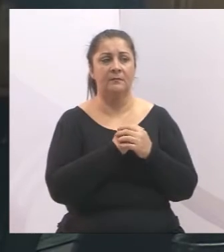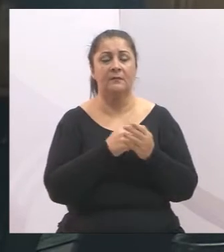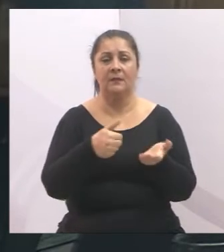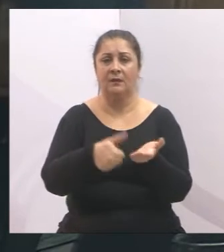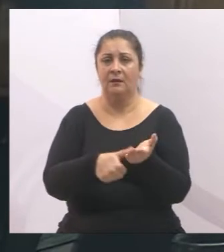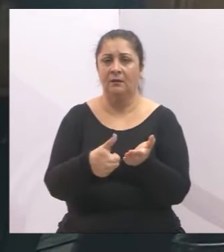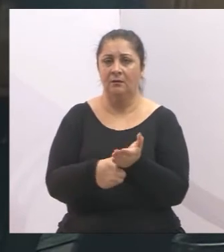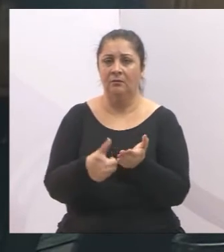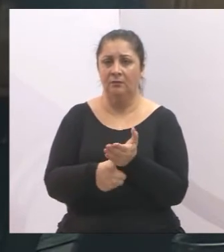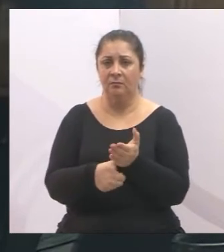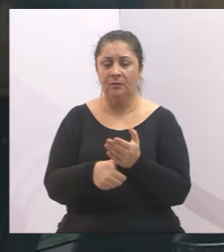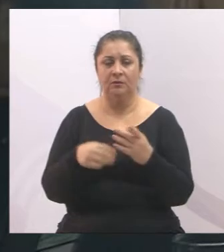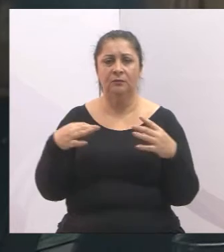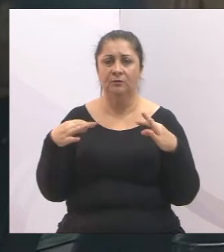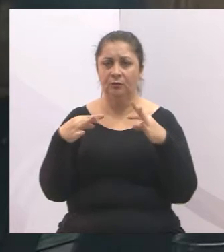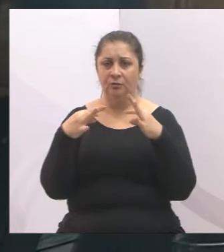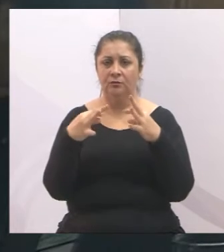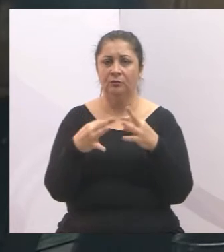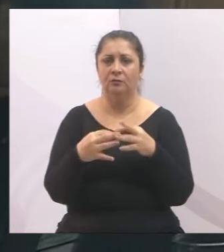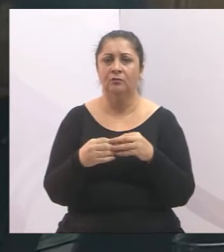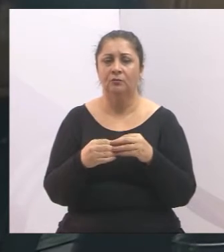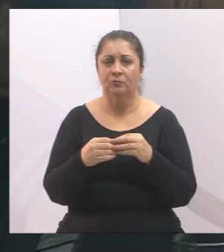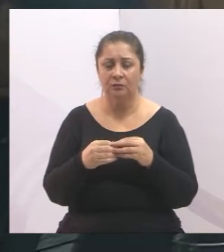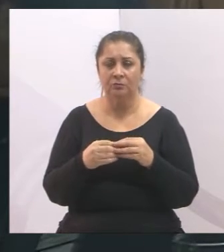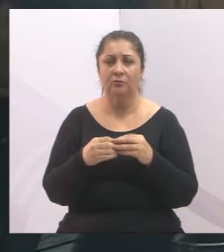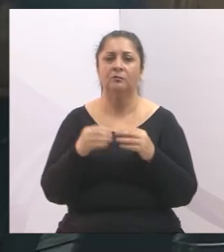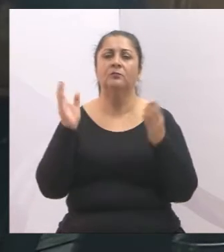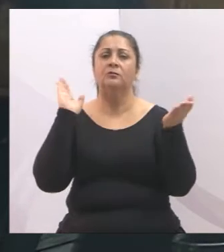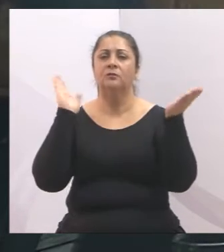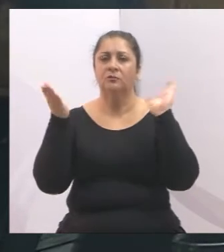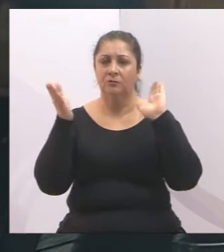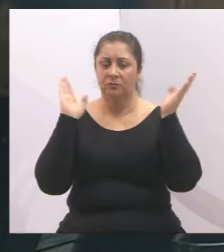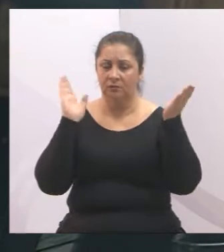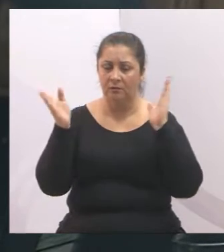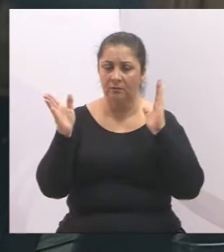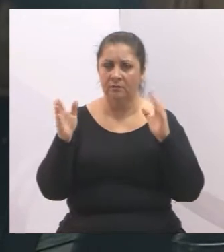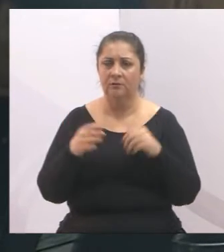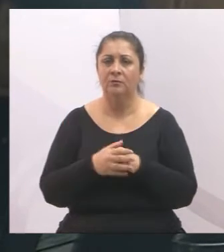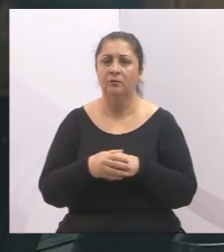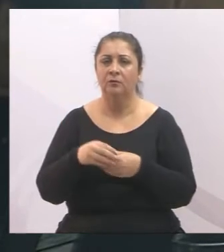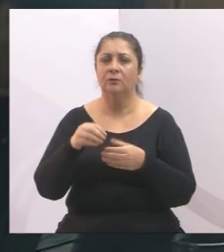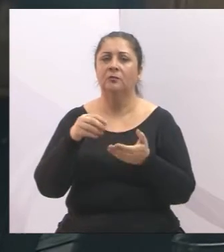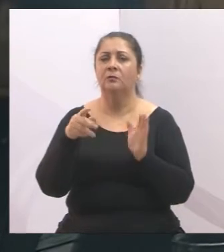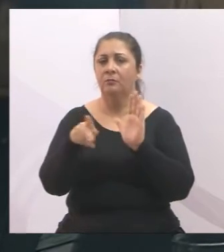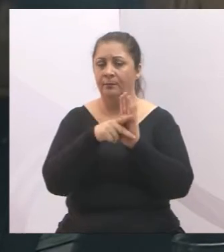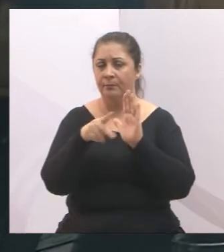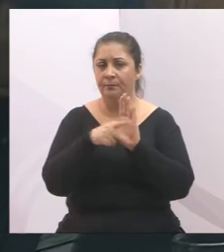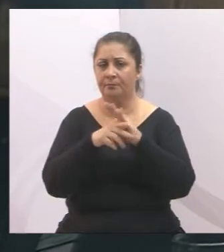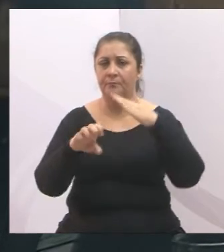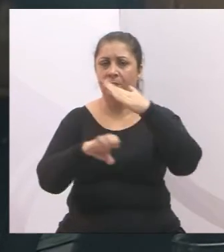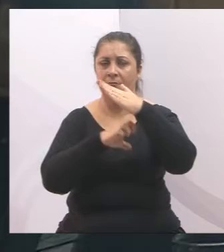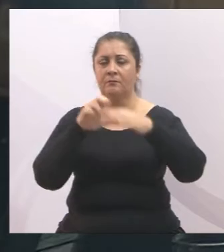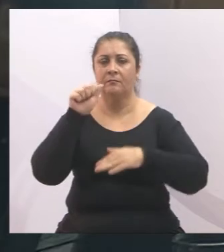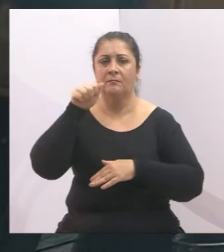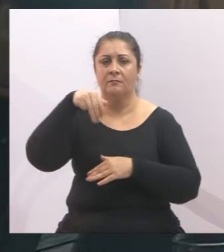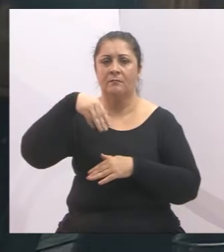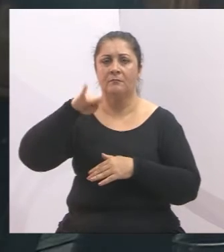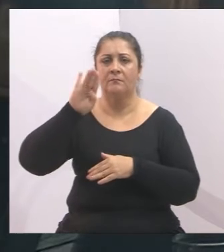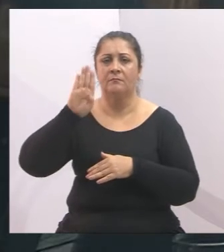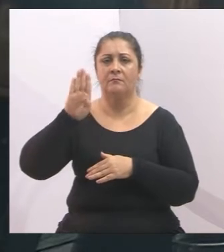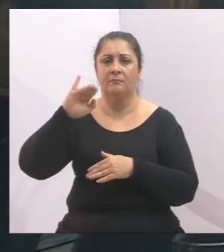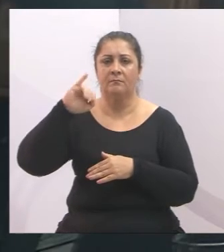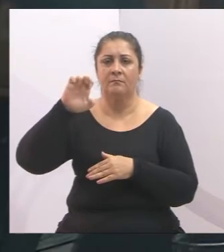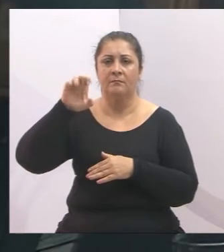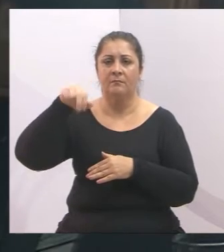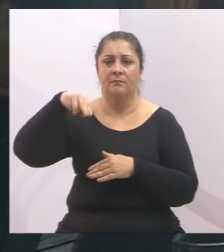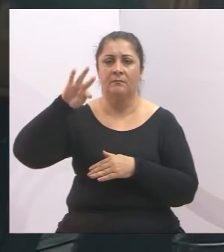documentação de todos os veículos que compõem a frota da empresa ambiental. Então nós estamos